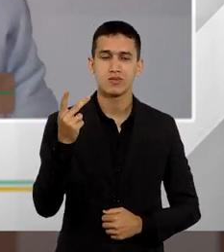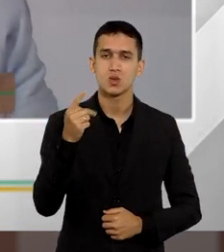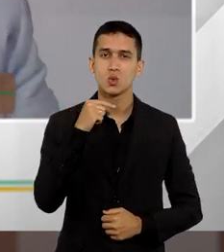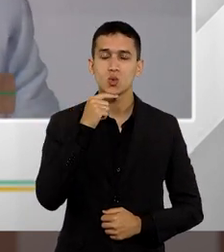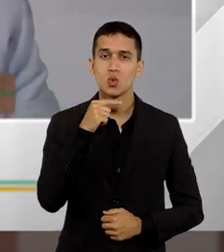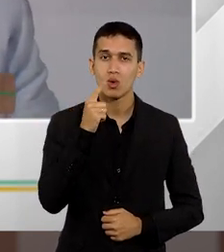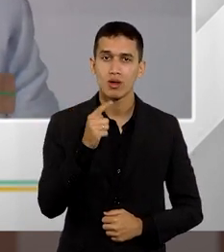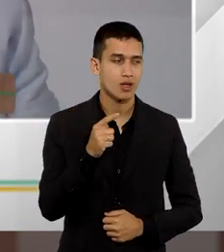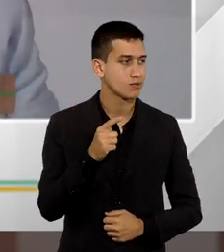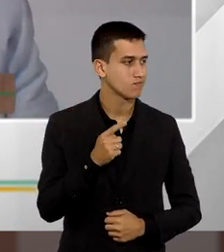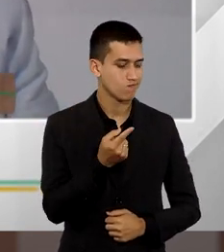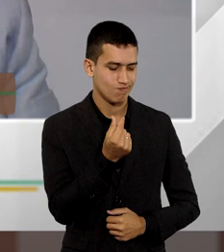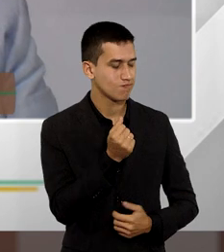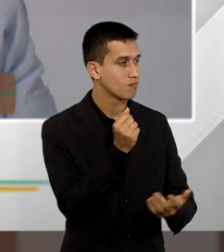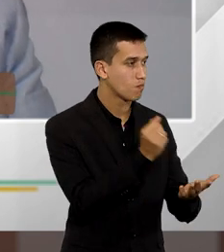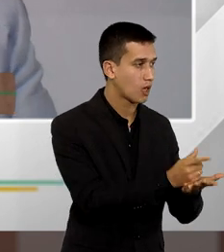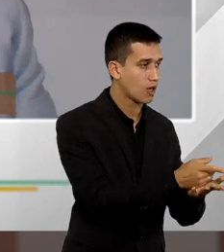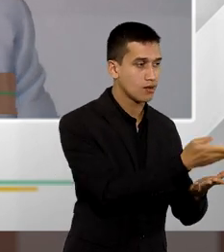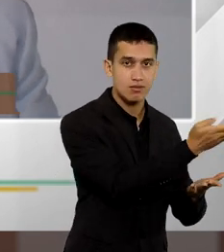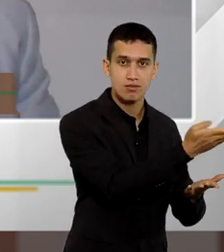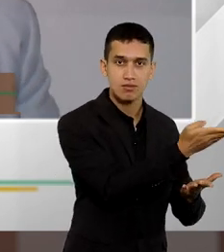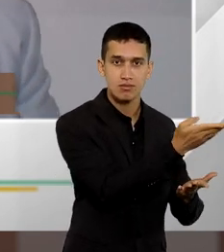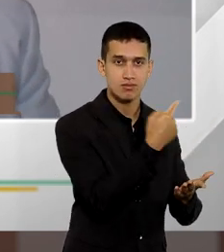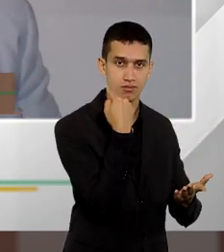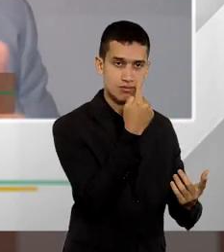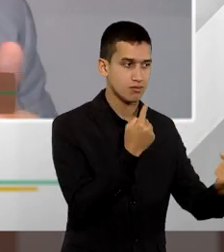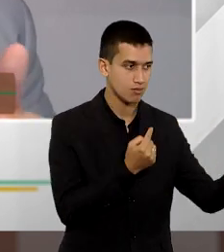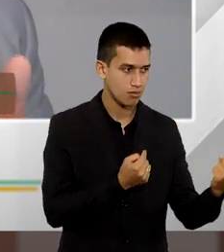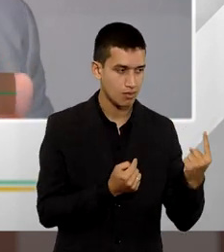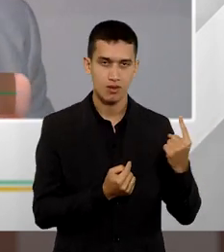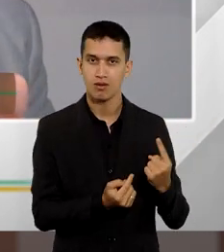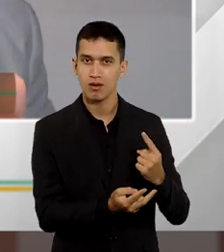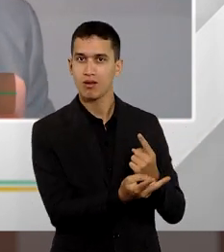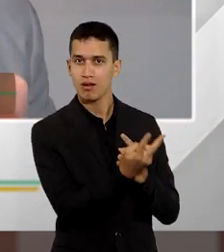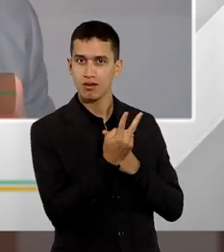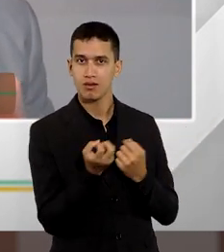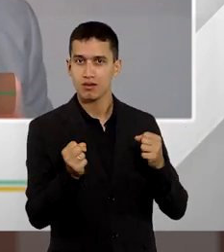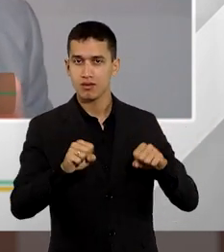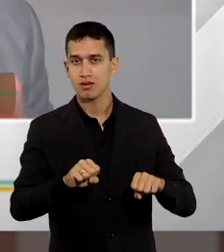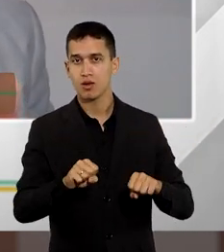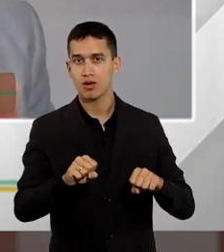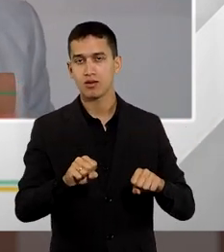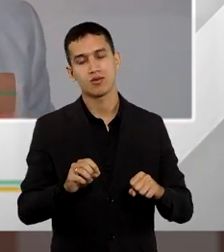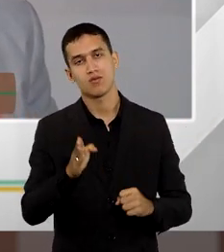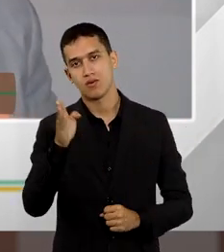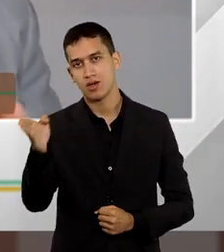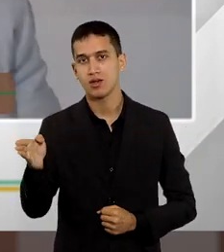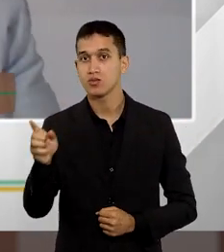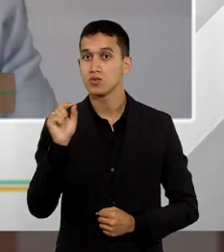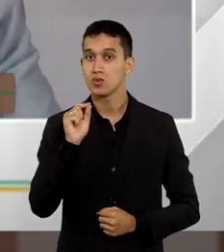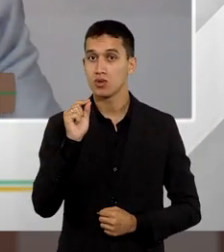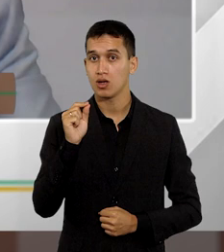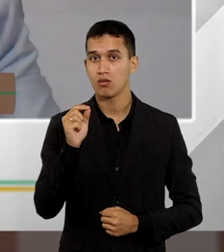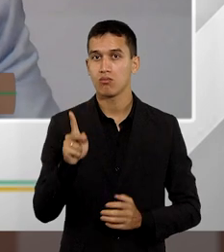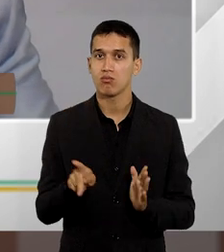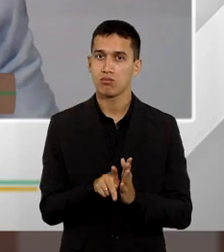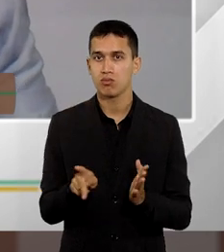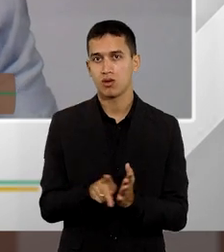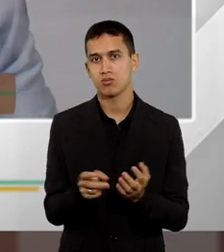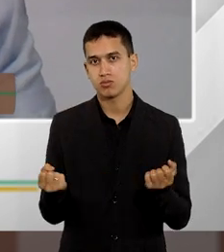de contratar um advogado e recorrem ao poder público. O poder público vai ou